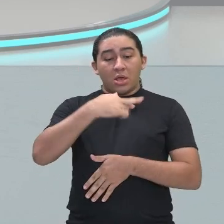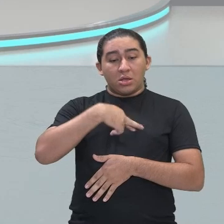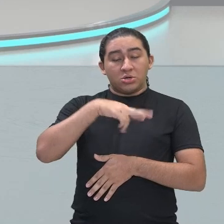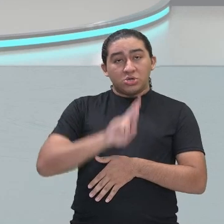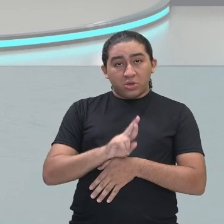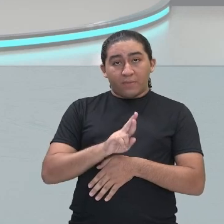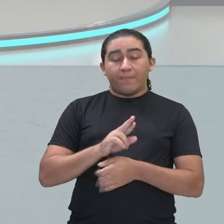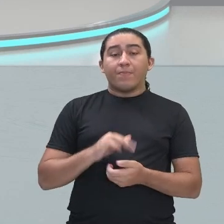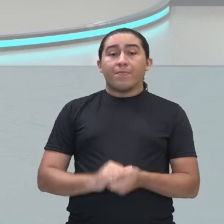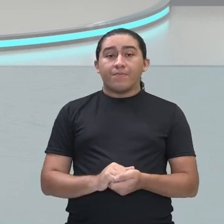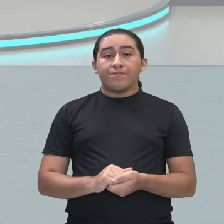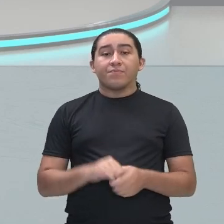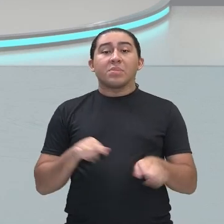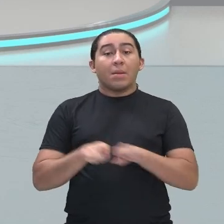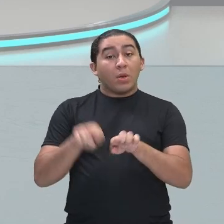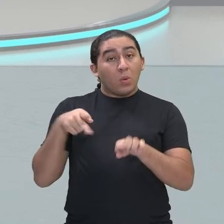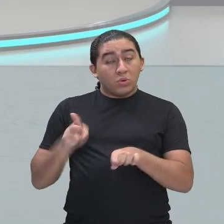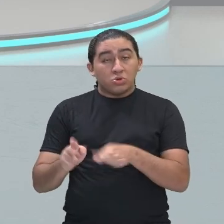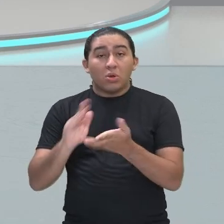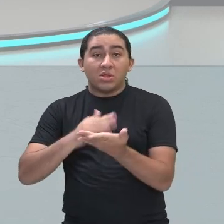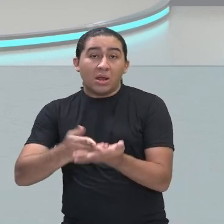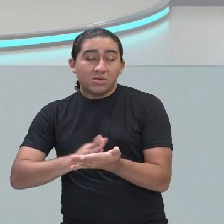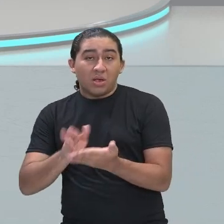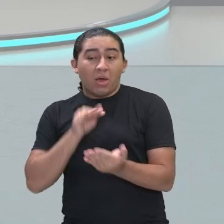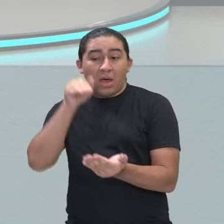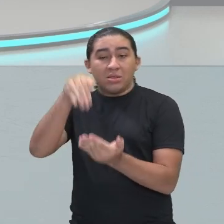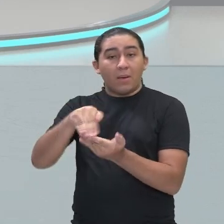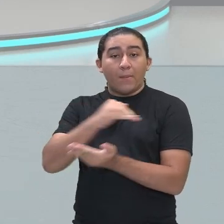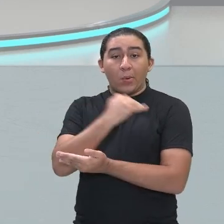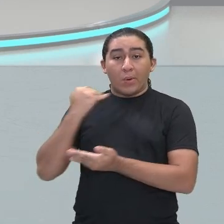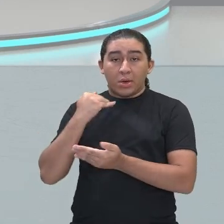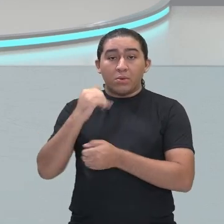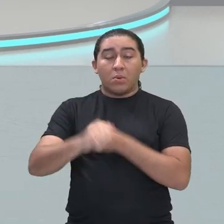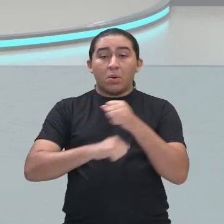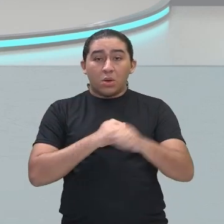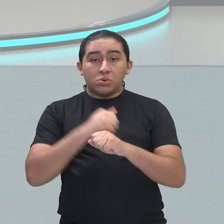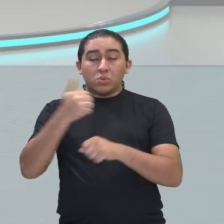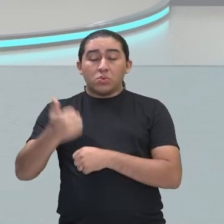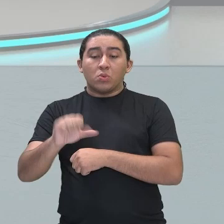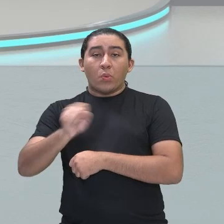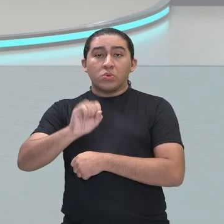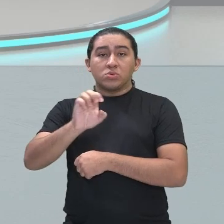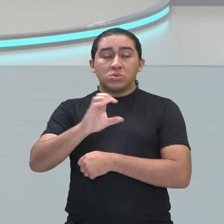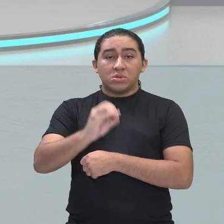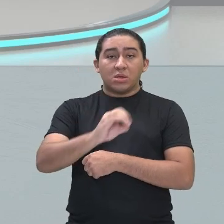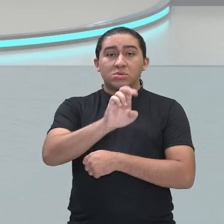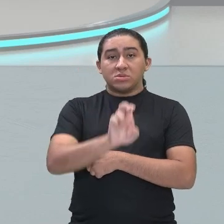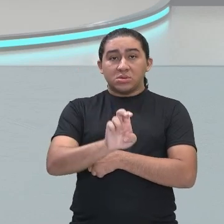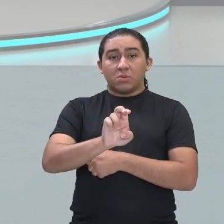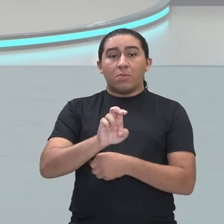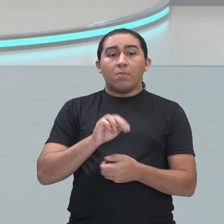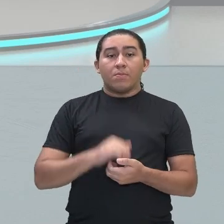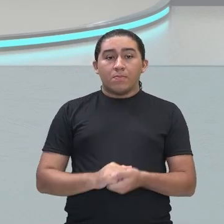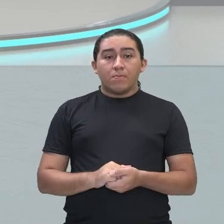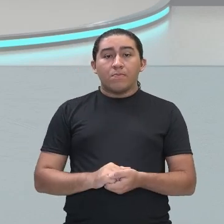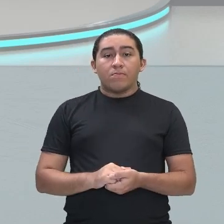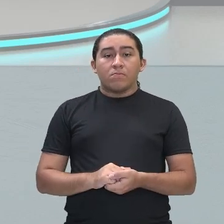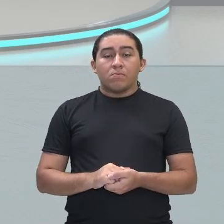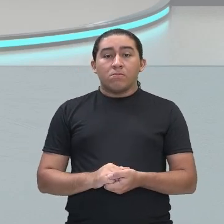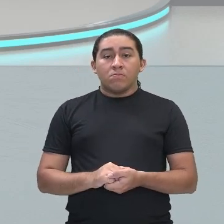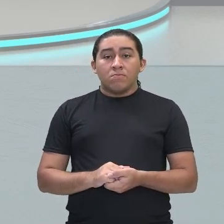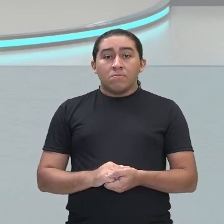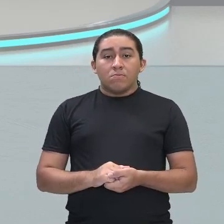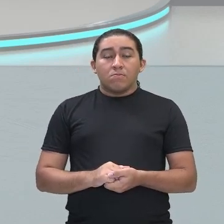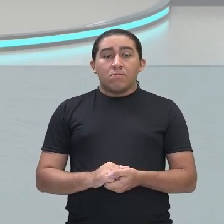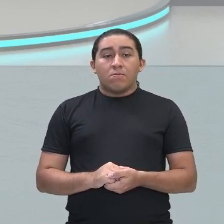seu trabalho de tradução e escrita até sua morte em Lisboa, 1805. Então, nós